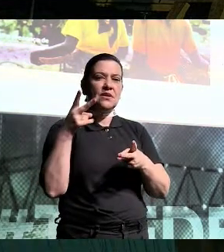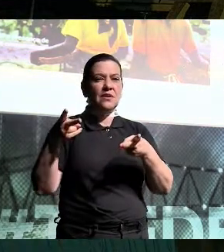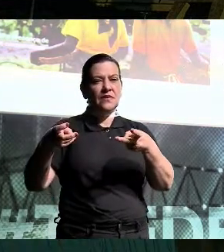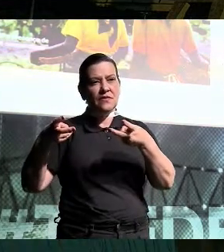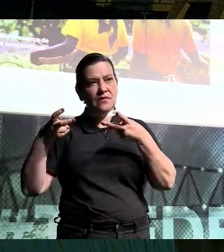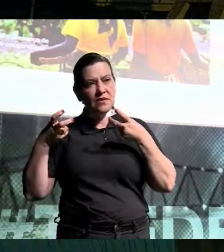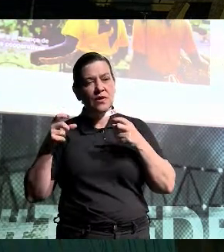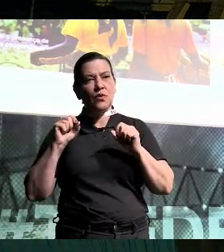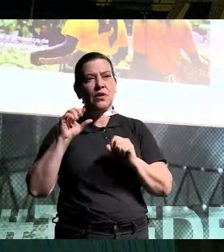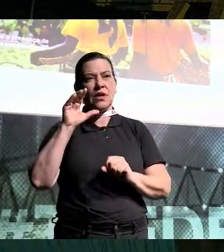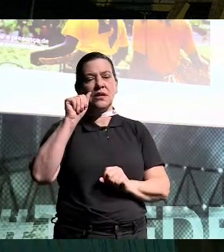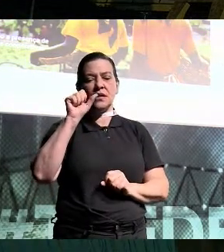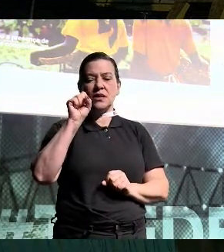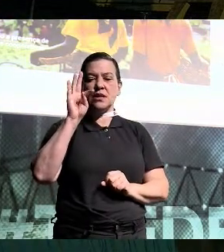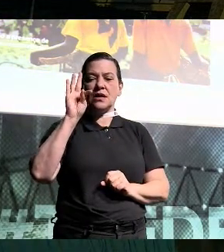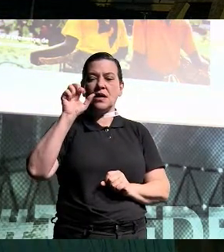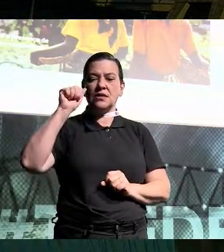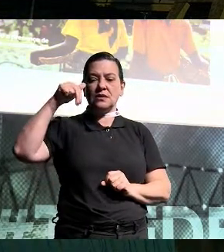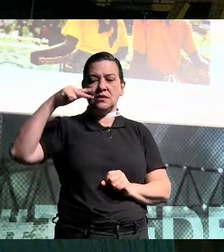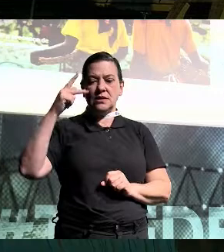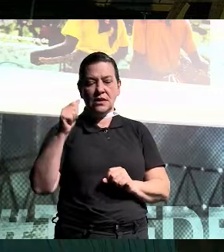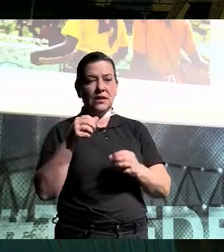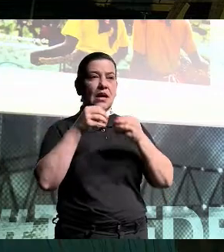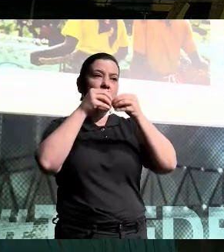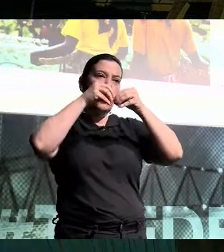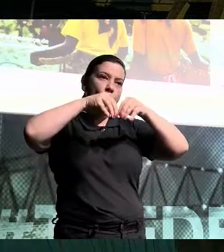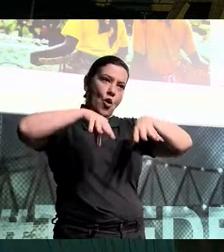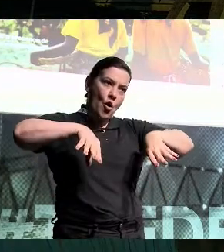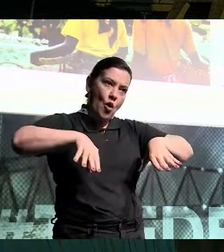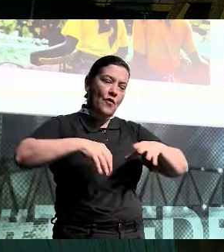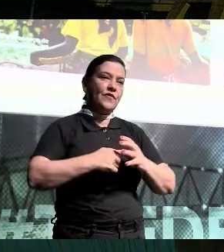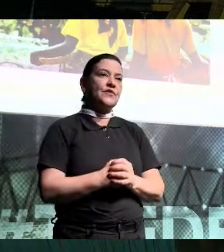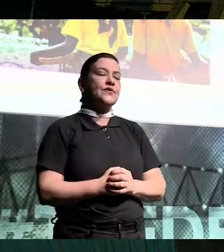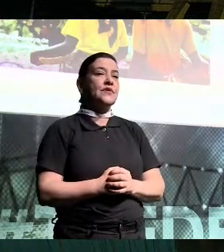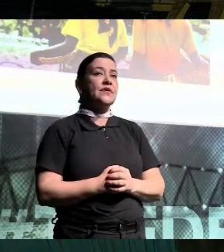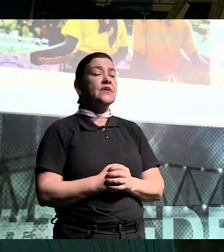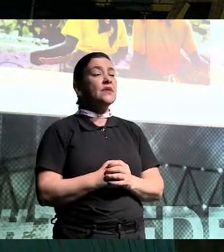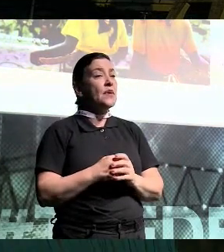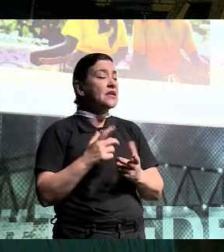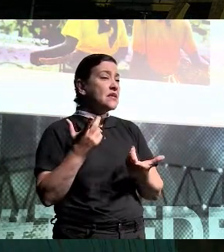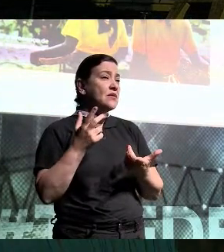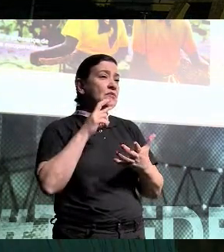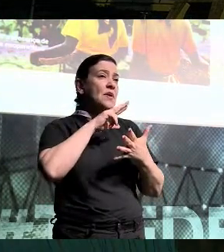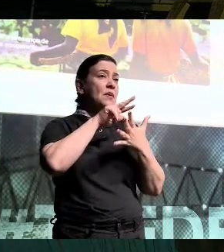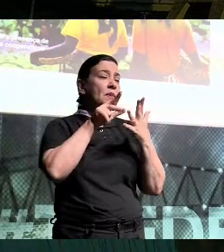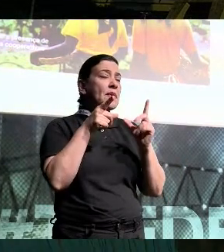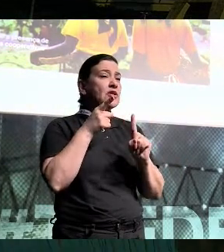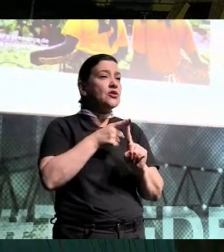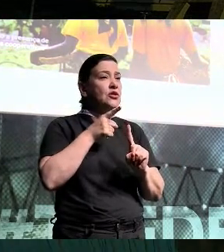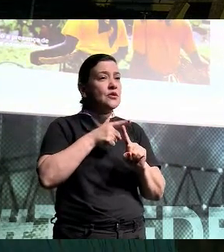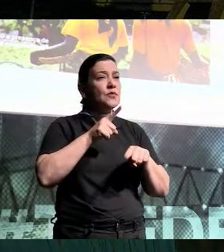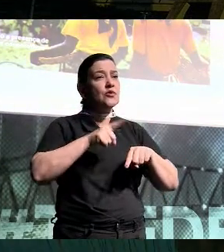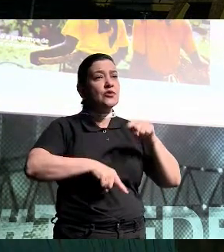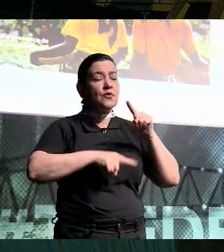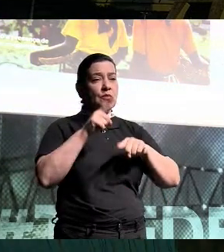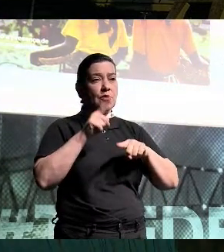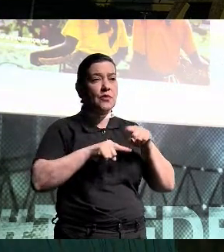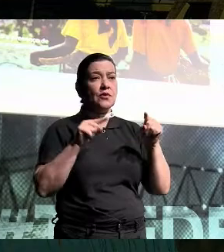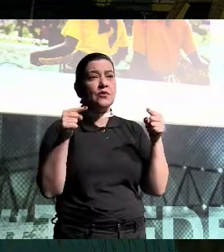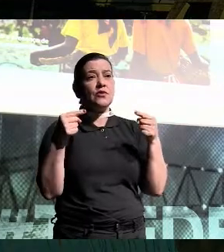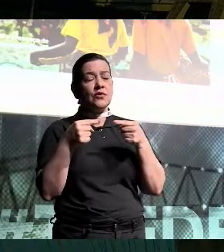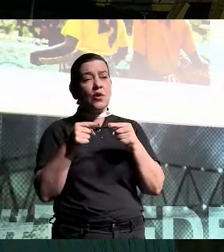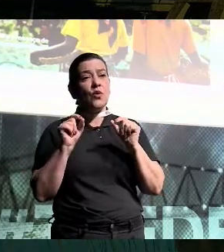castanhas, estamos falando também de ovos, mas aí a venda é mais regional. Mas são esses tipos de produtos consorciados com